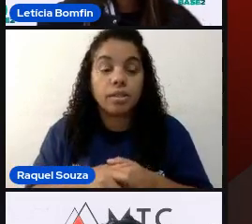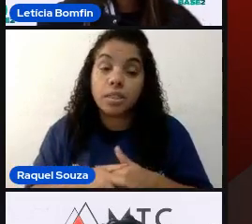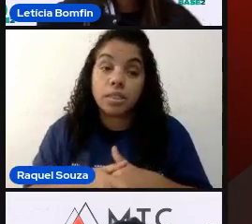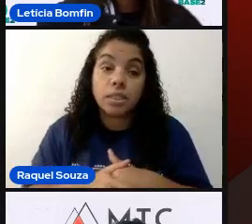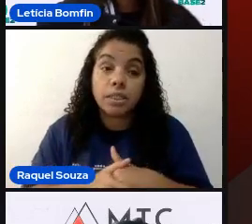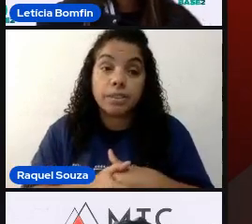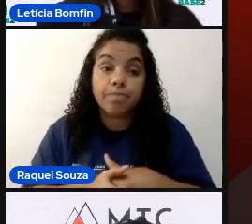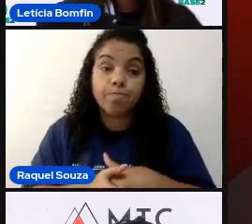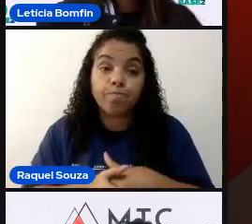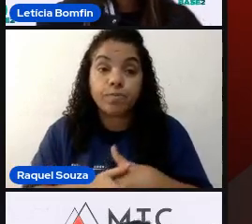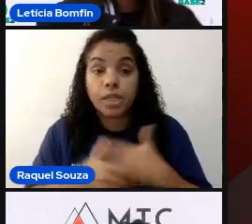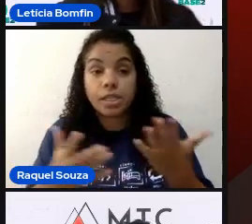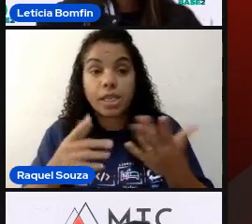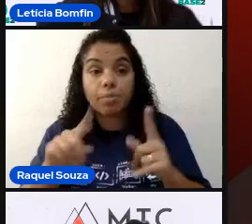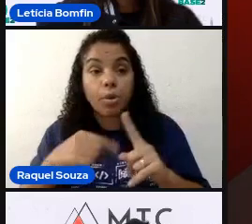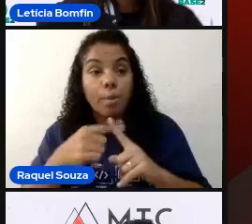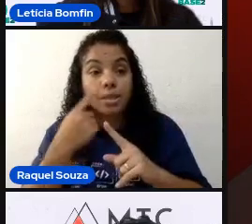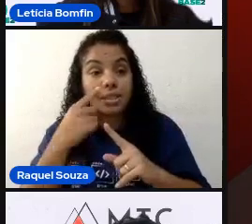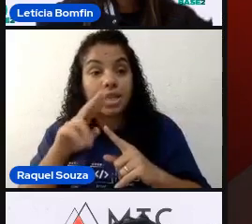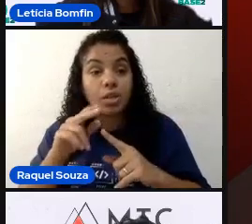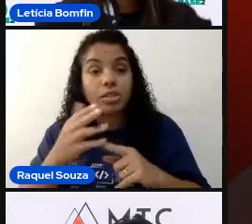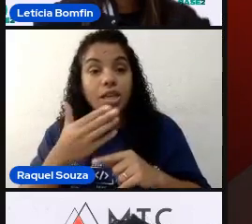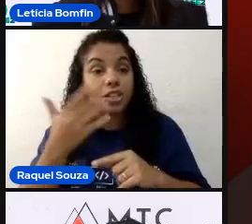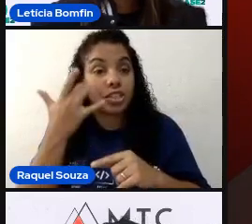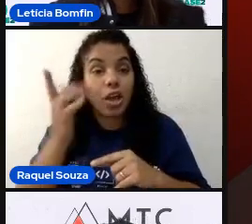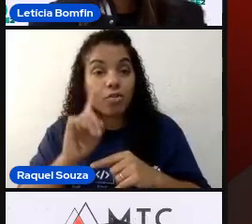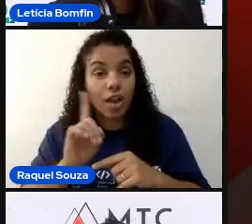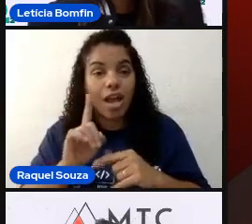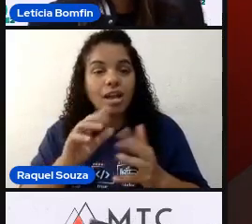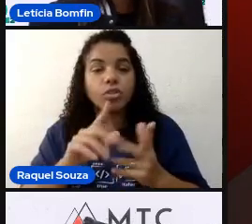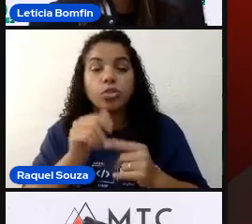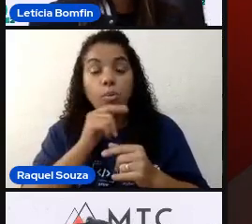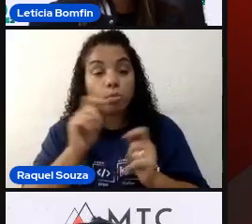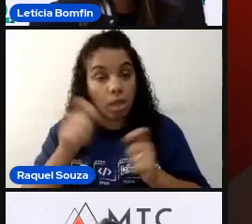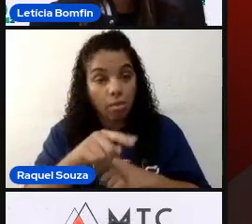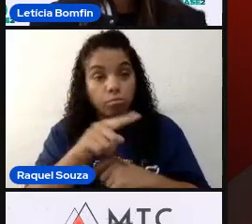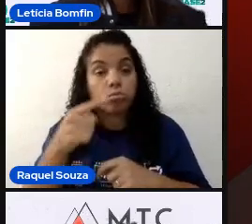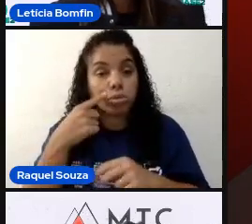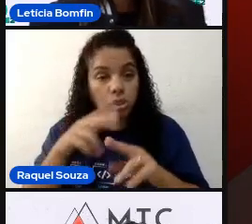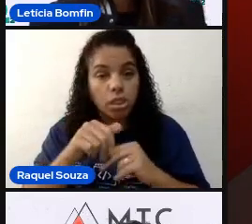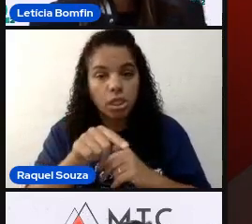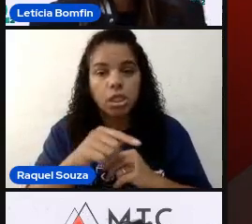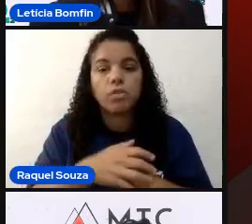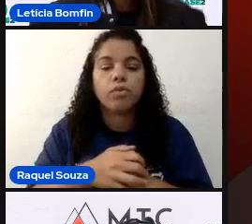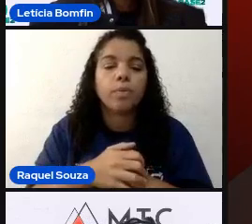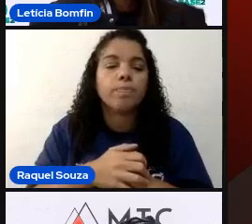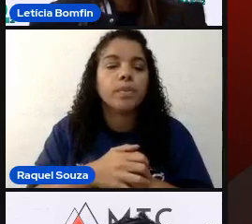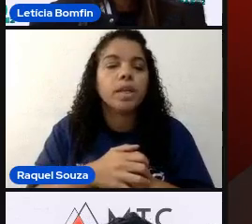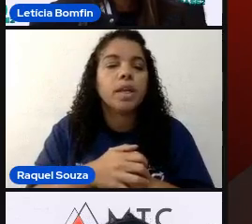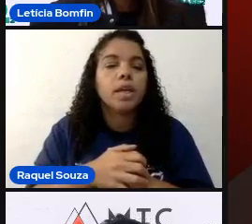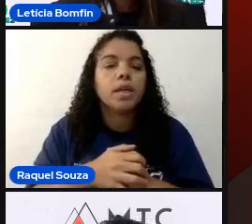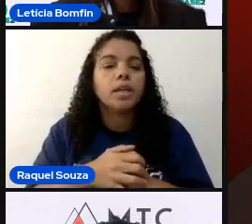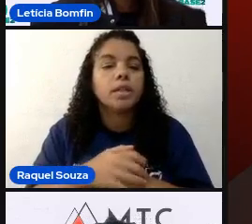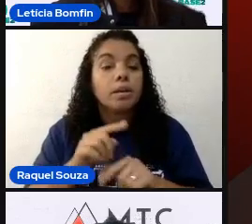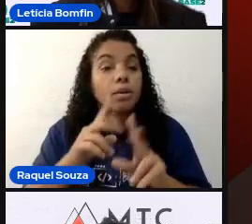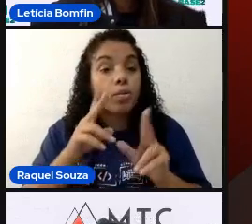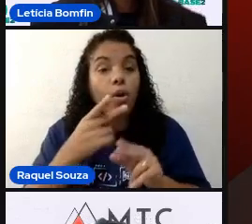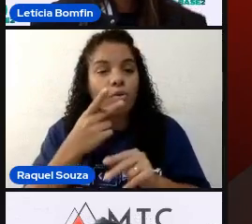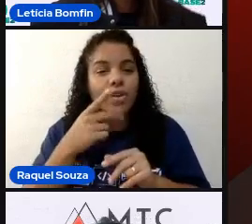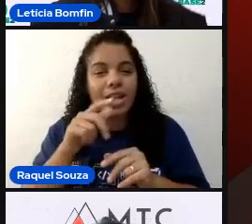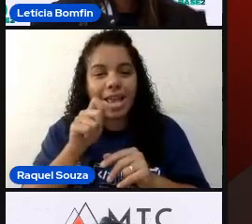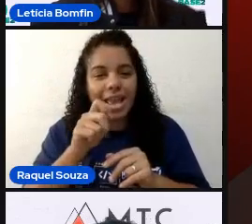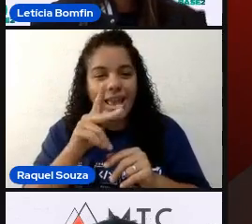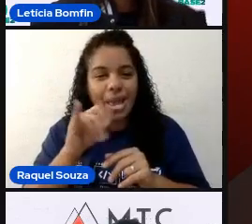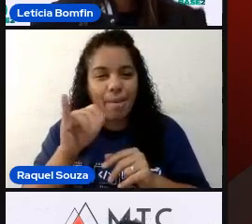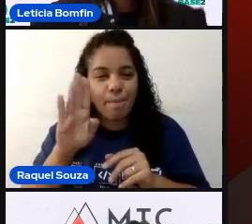E, assim, por mais que não seja a coisa mais fácil do mundo, é possível. Não descartem por causa disso. Mas, como eu falei, o Appium, nesse